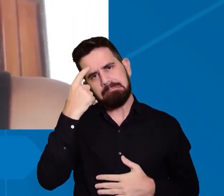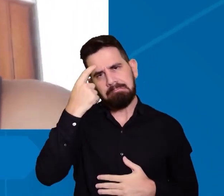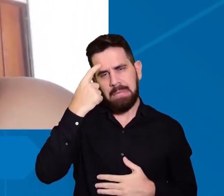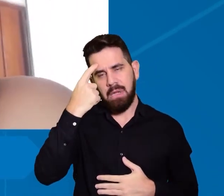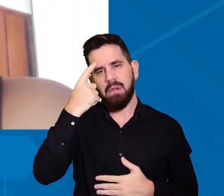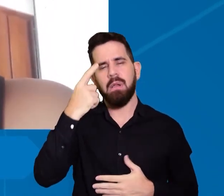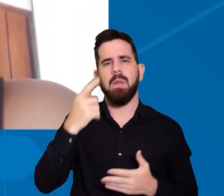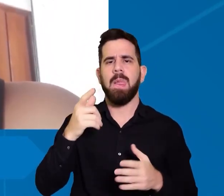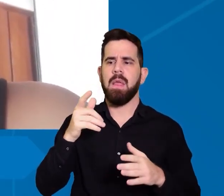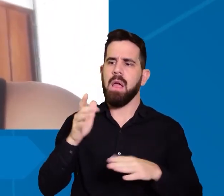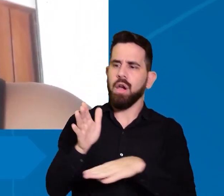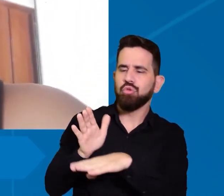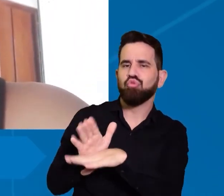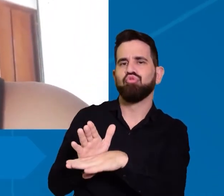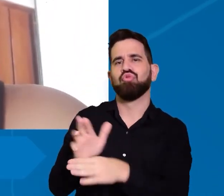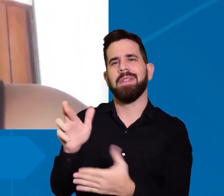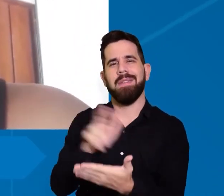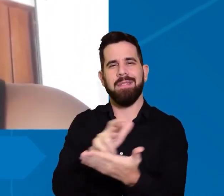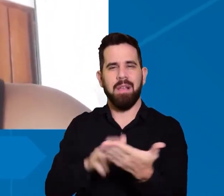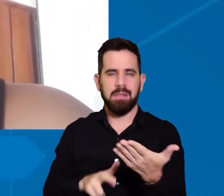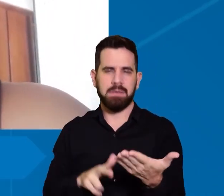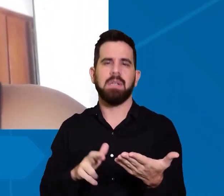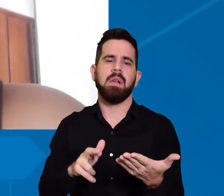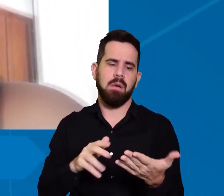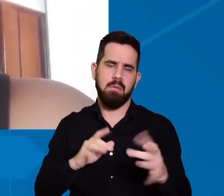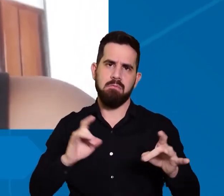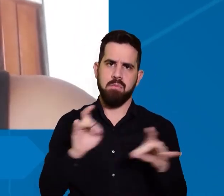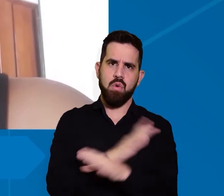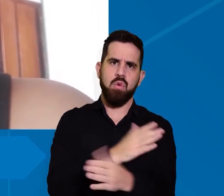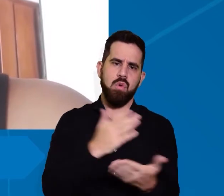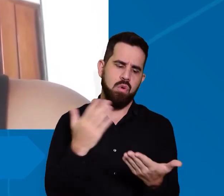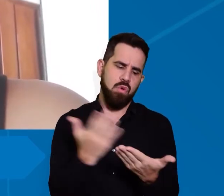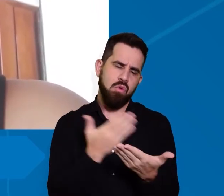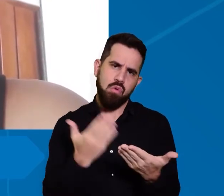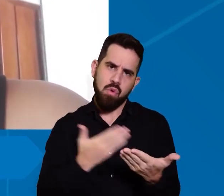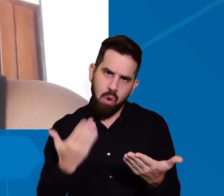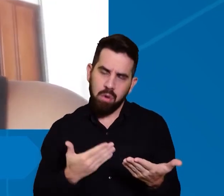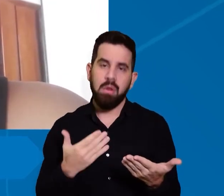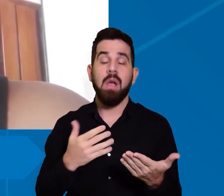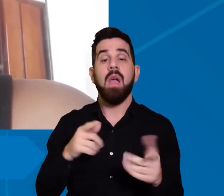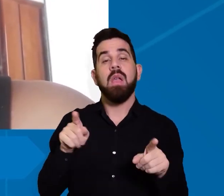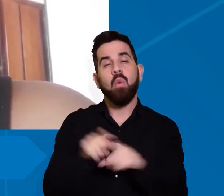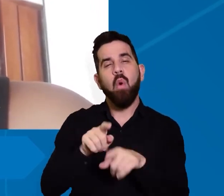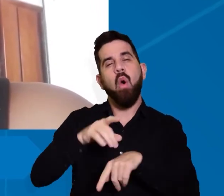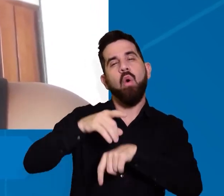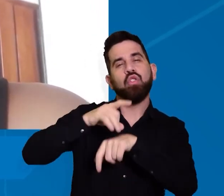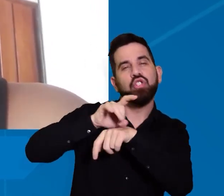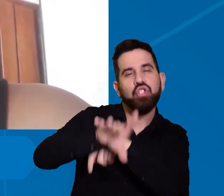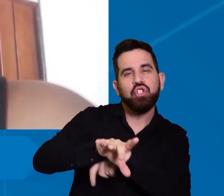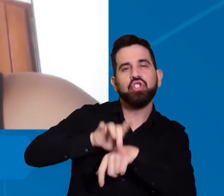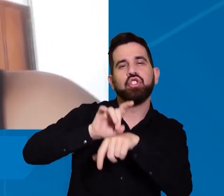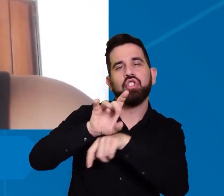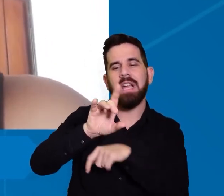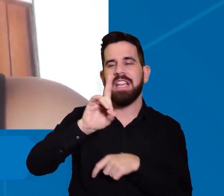preparar um material com várias dicas com jornadas dos alunos da faculdade que espelham que trazem muita inspiração para